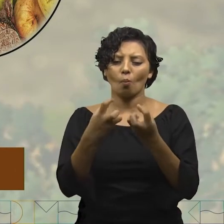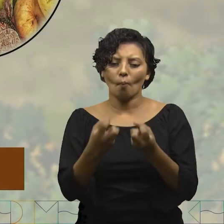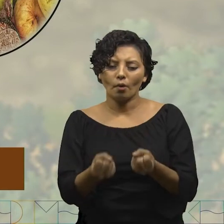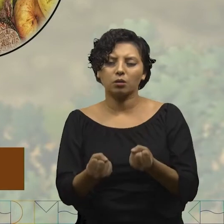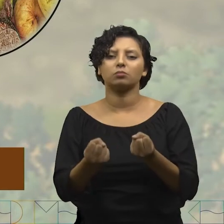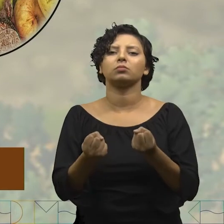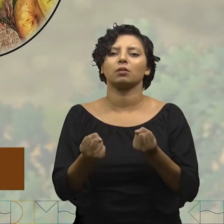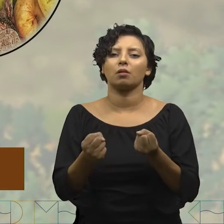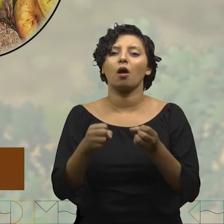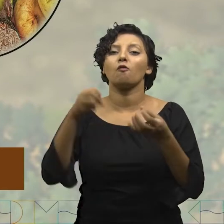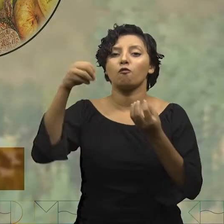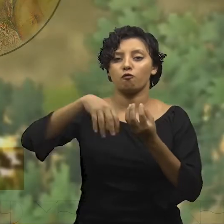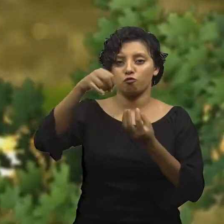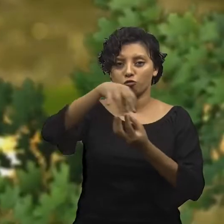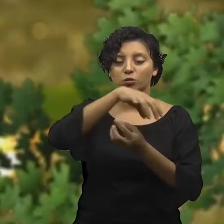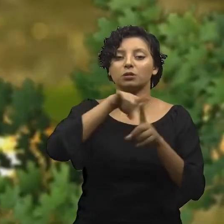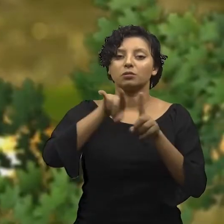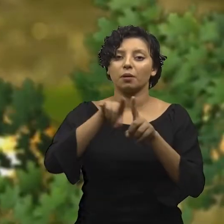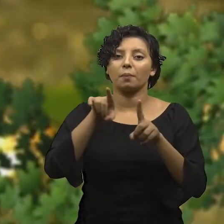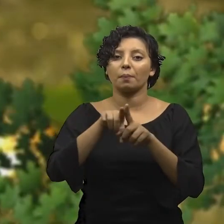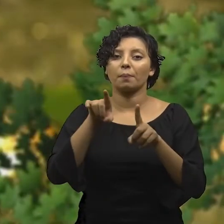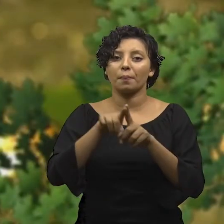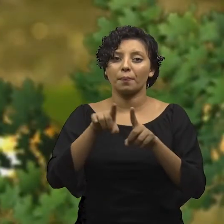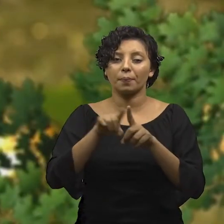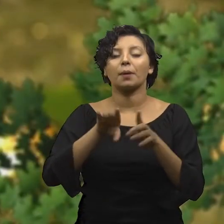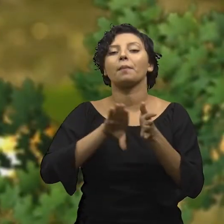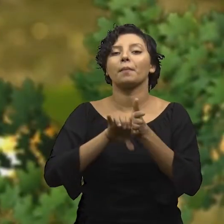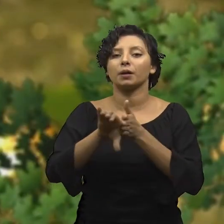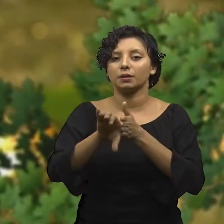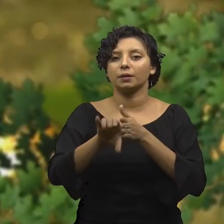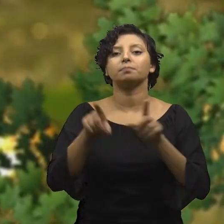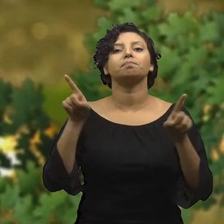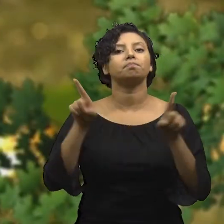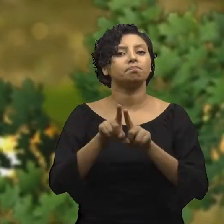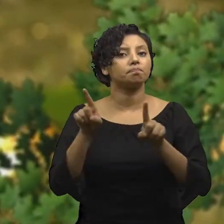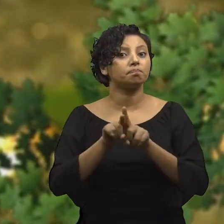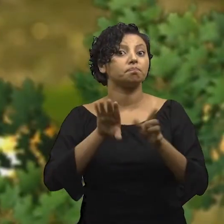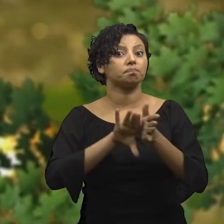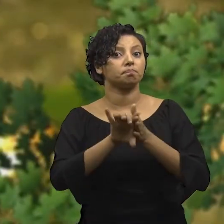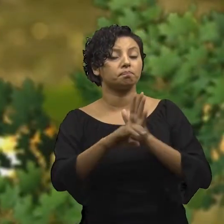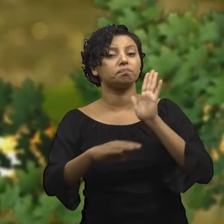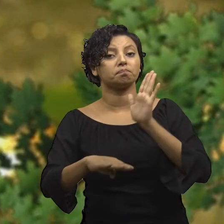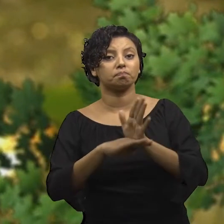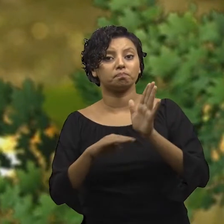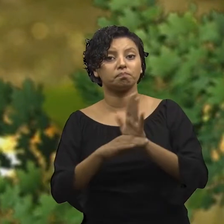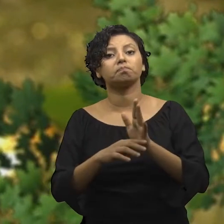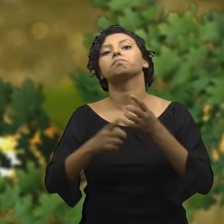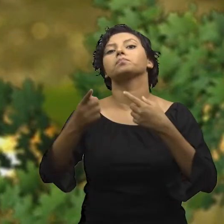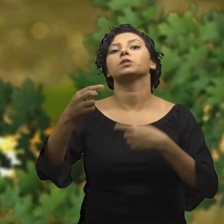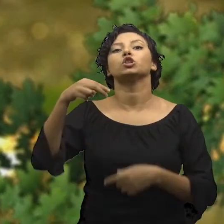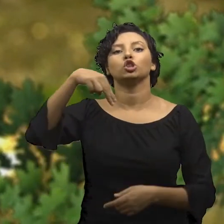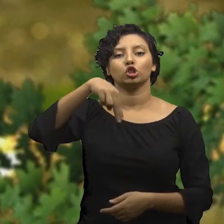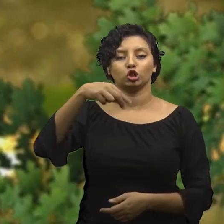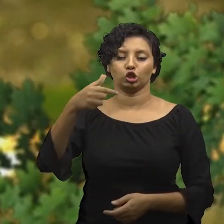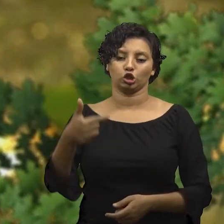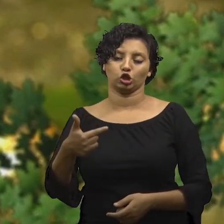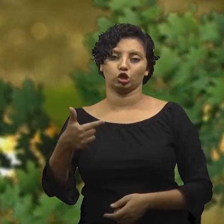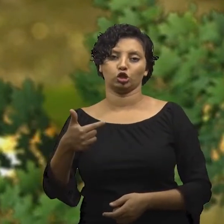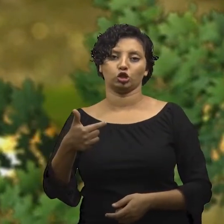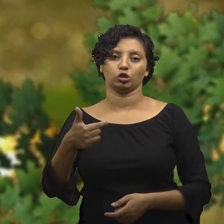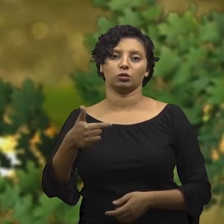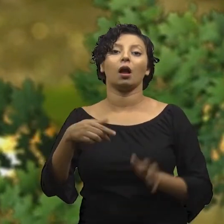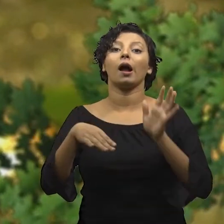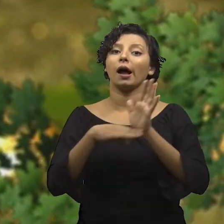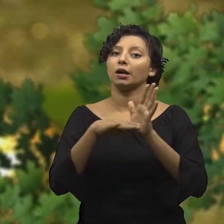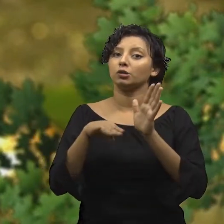saprófagas em maçãs. Além disso, as bactérias também participam do ciclo do nitrogênio. Deixando o nitrogênio